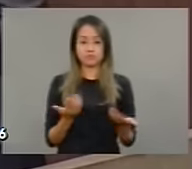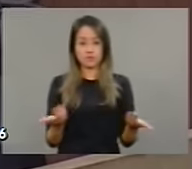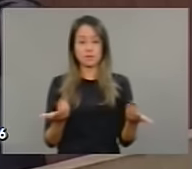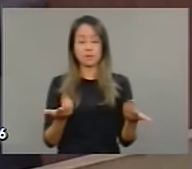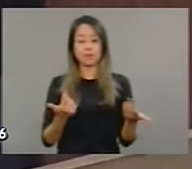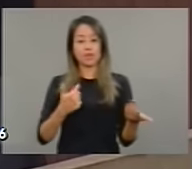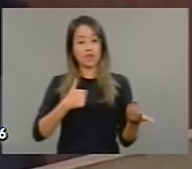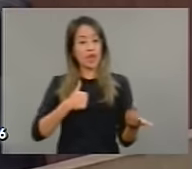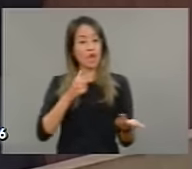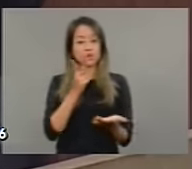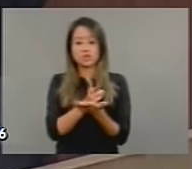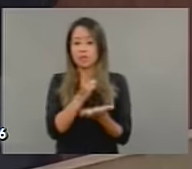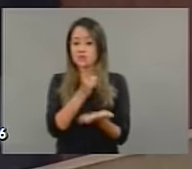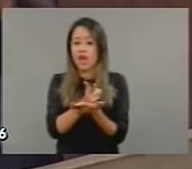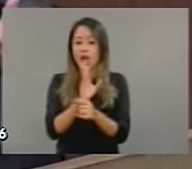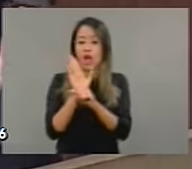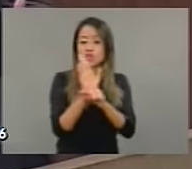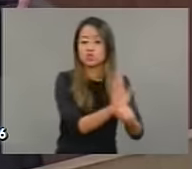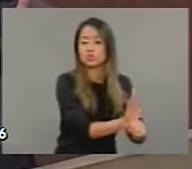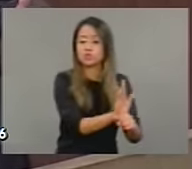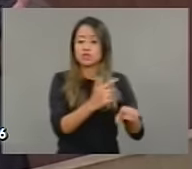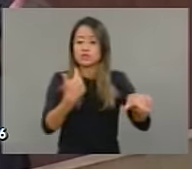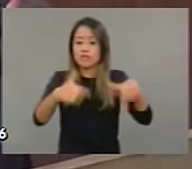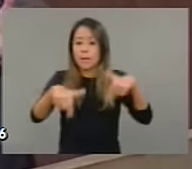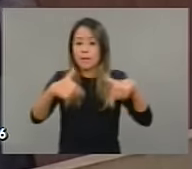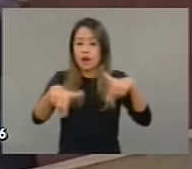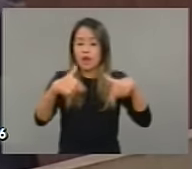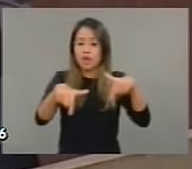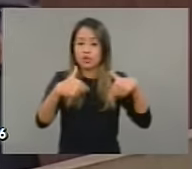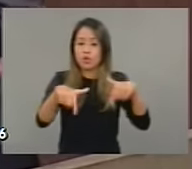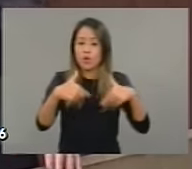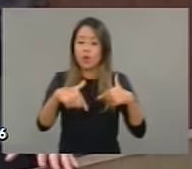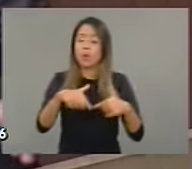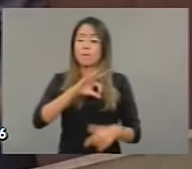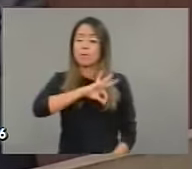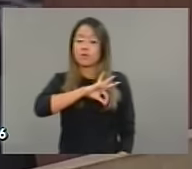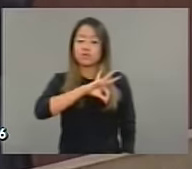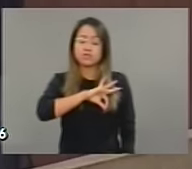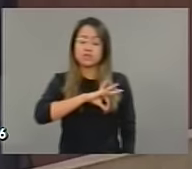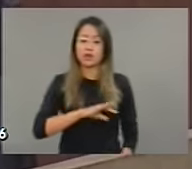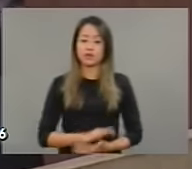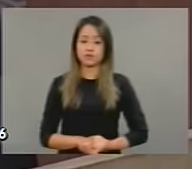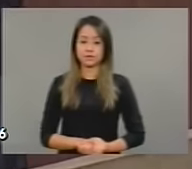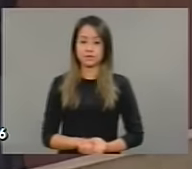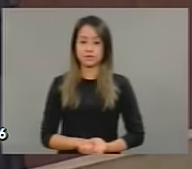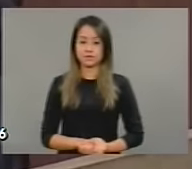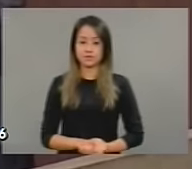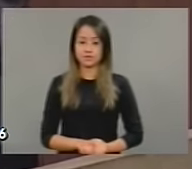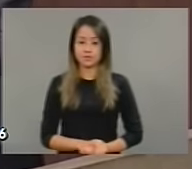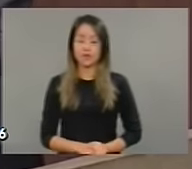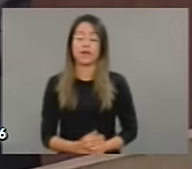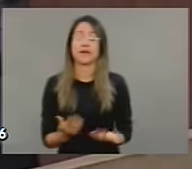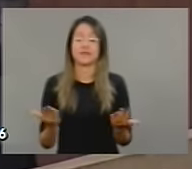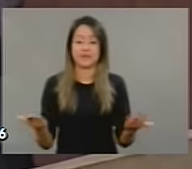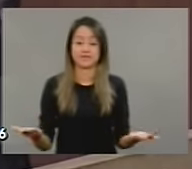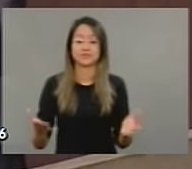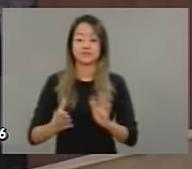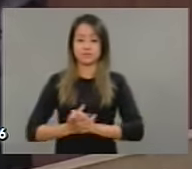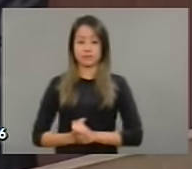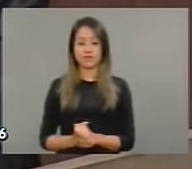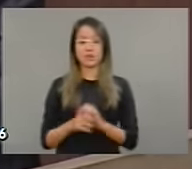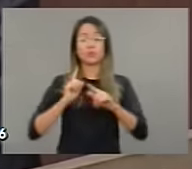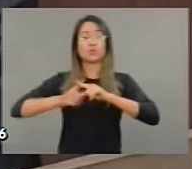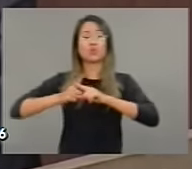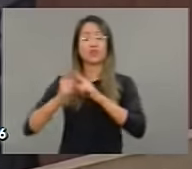termos solidarizados com quaisquer vítimas. Com quaisquer vítimas. A quem interessa a